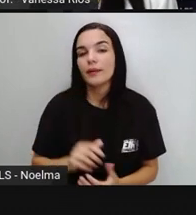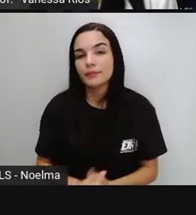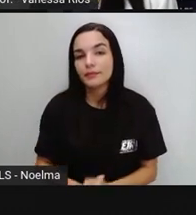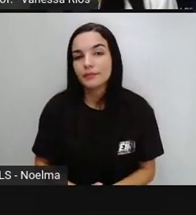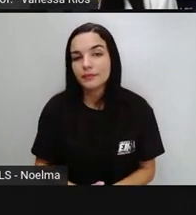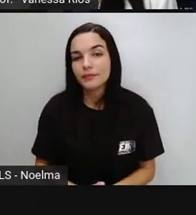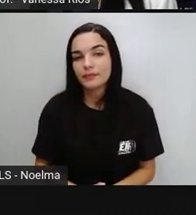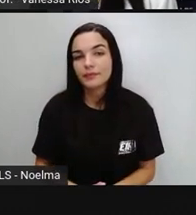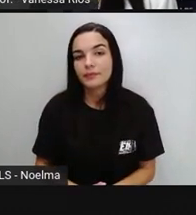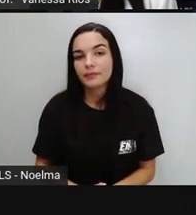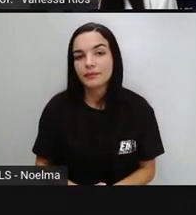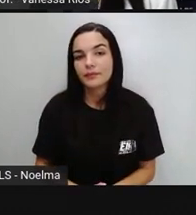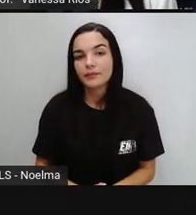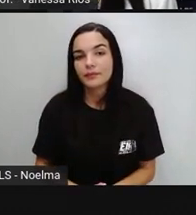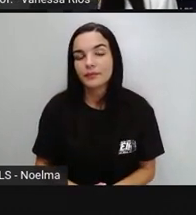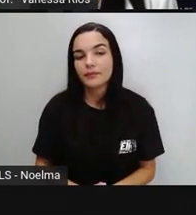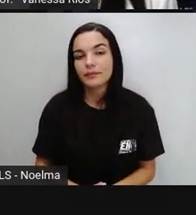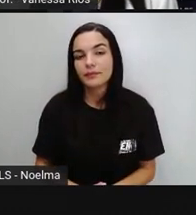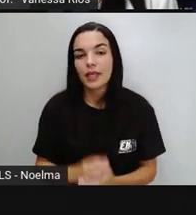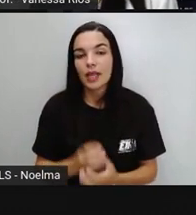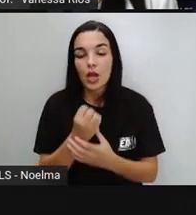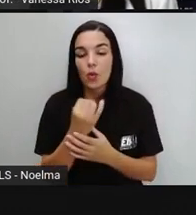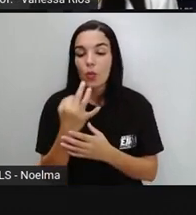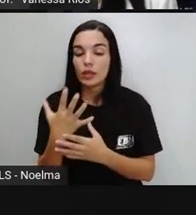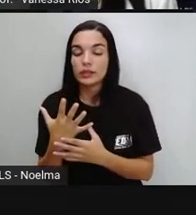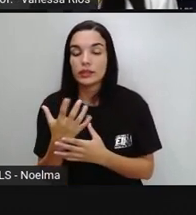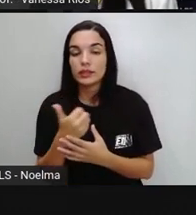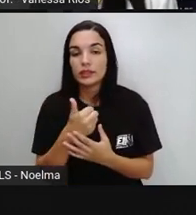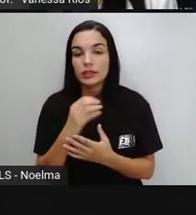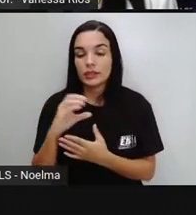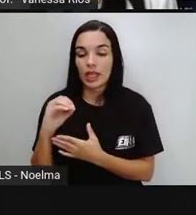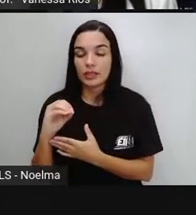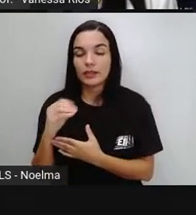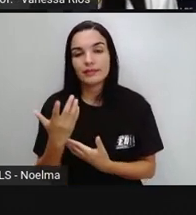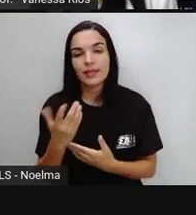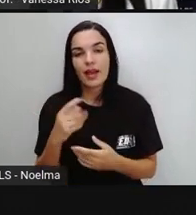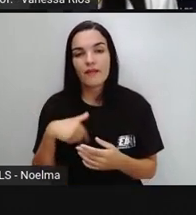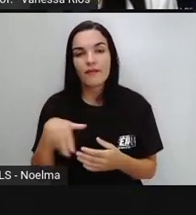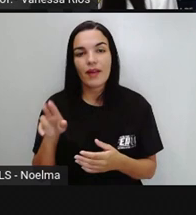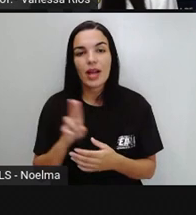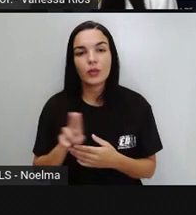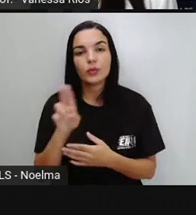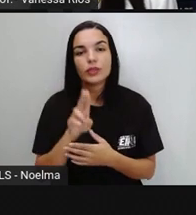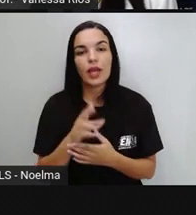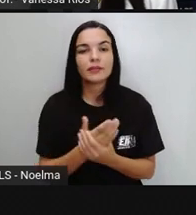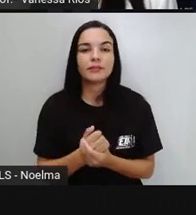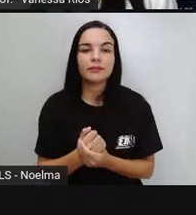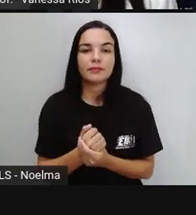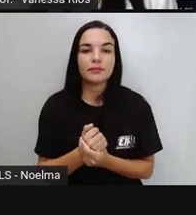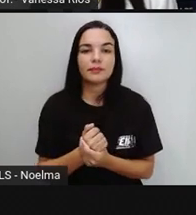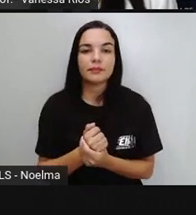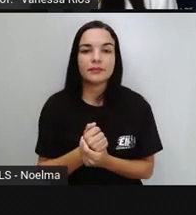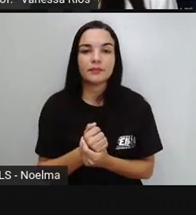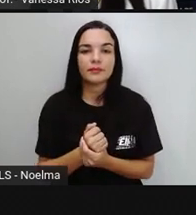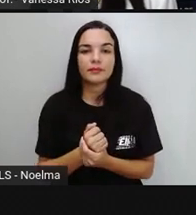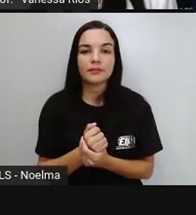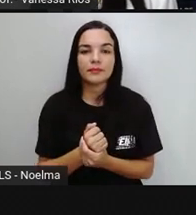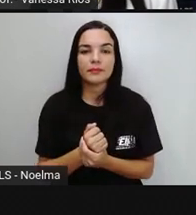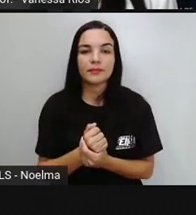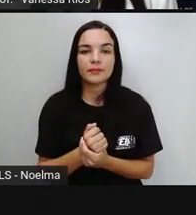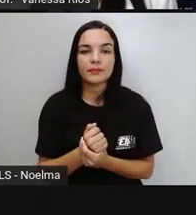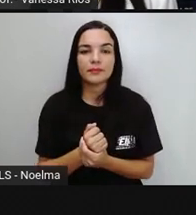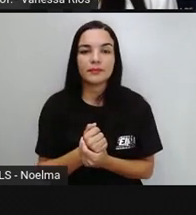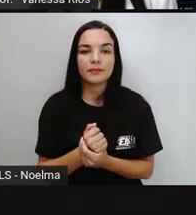1 2 3 4 5 6 7